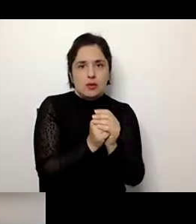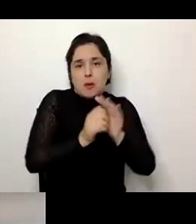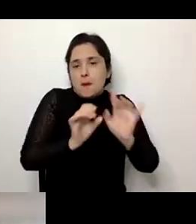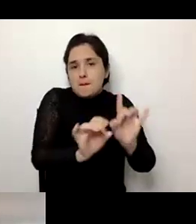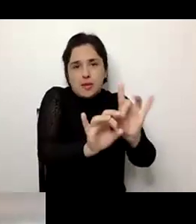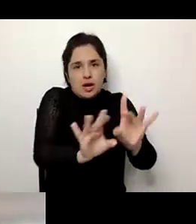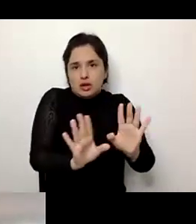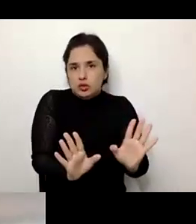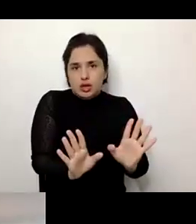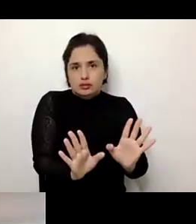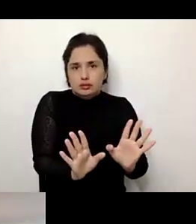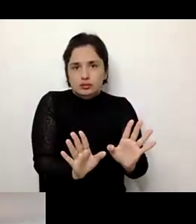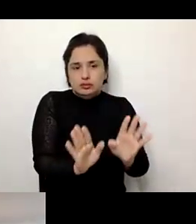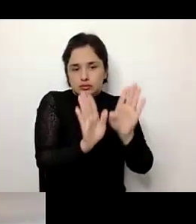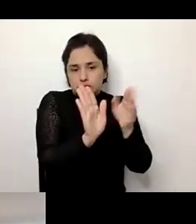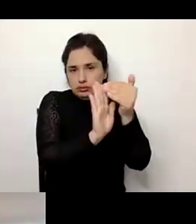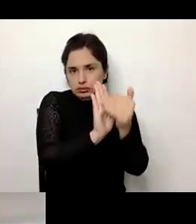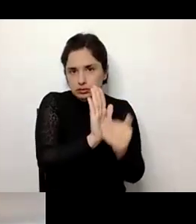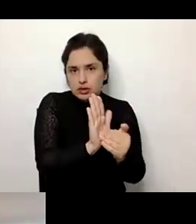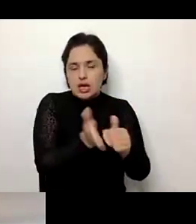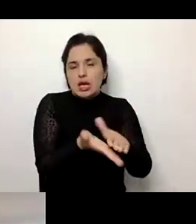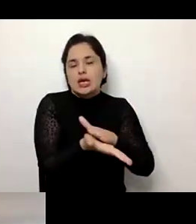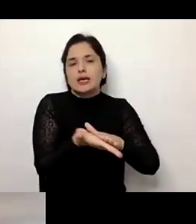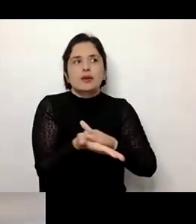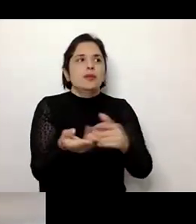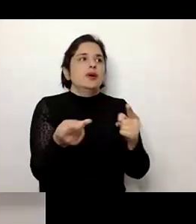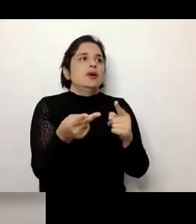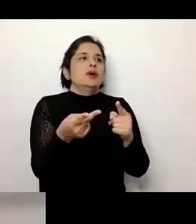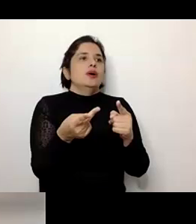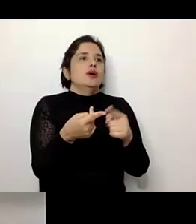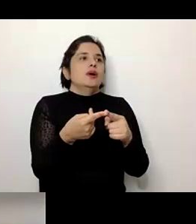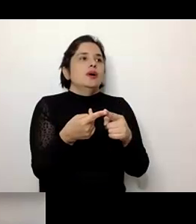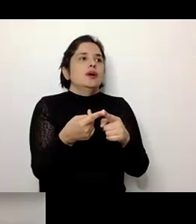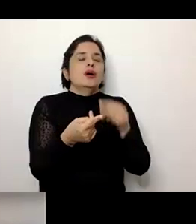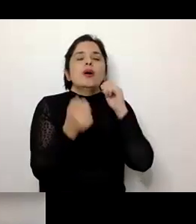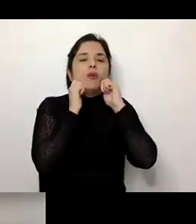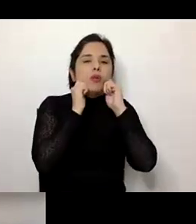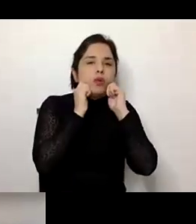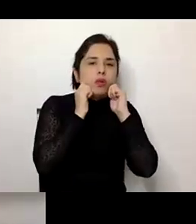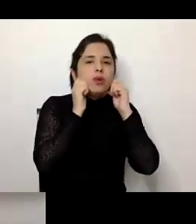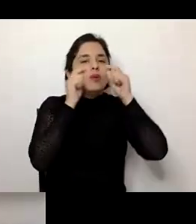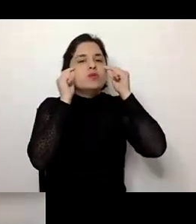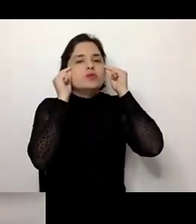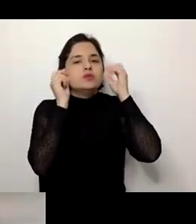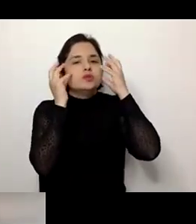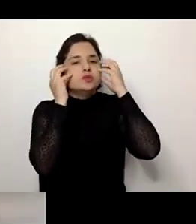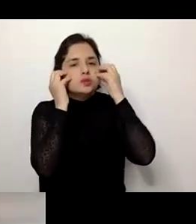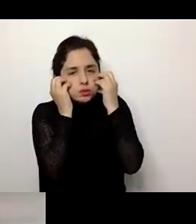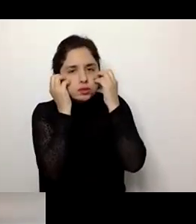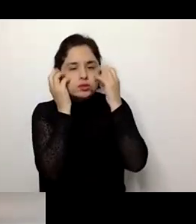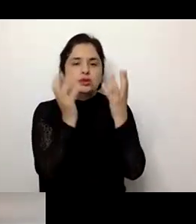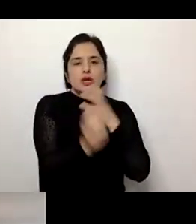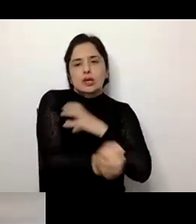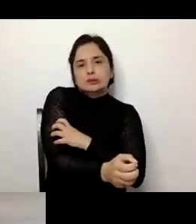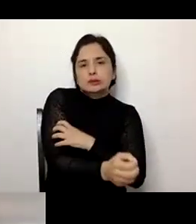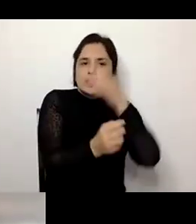envelhecimento e que estão dados aí nos põe o exemplo justamente como o tema da pele flácea, a arruga, o colesterol, a